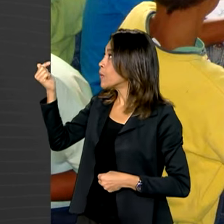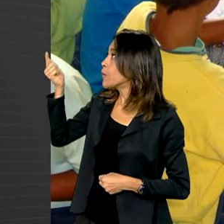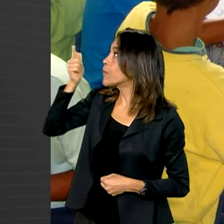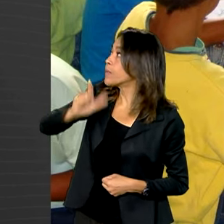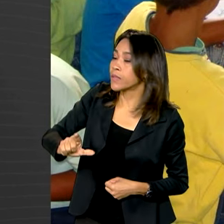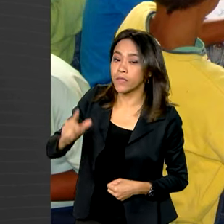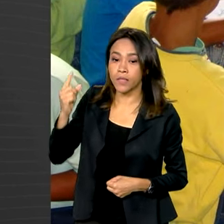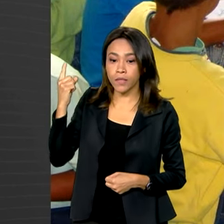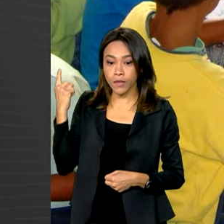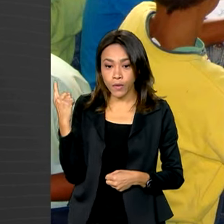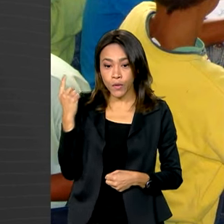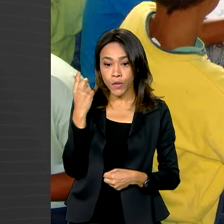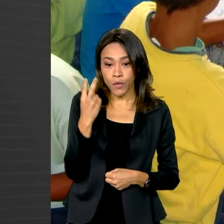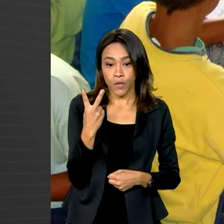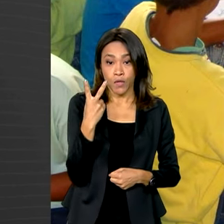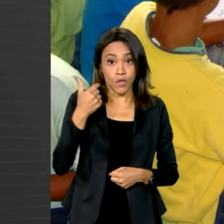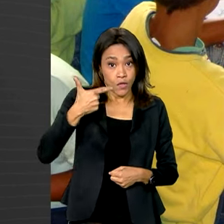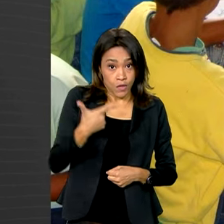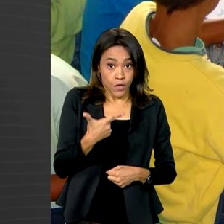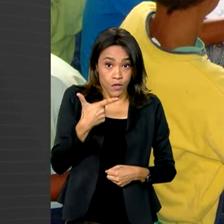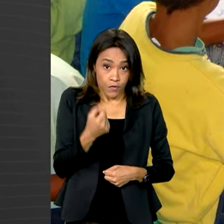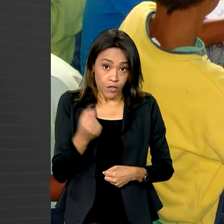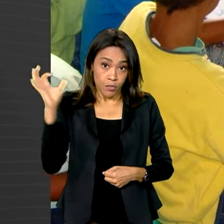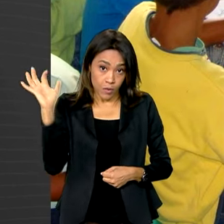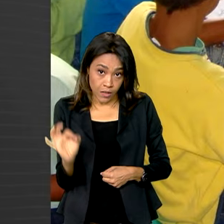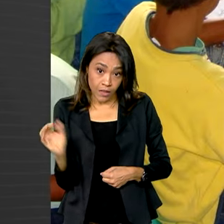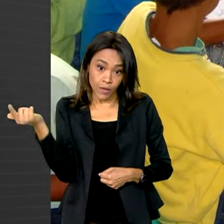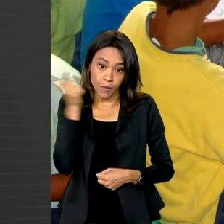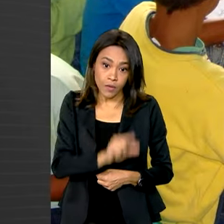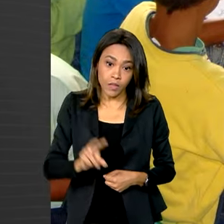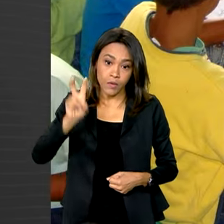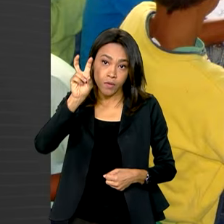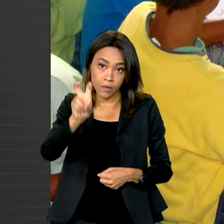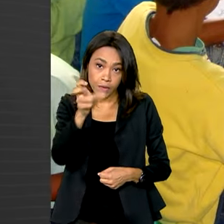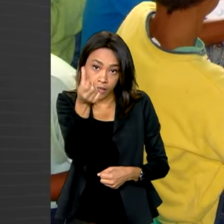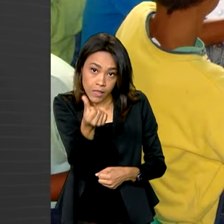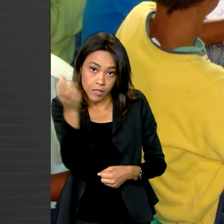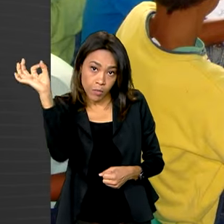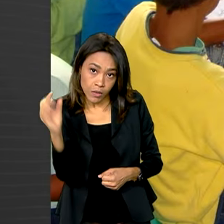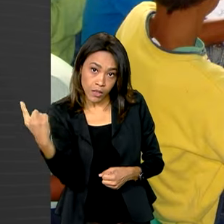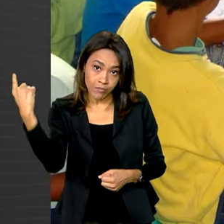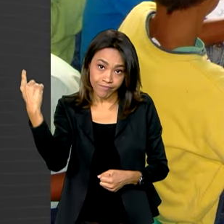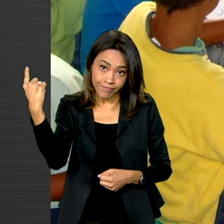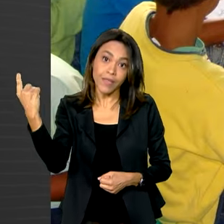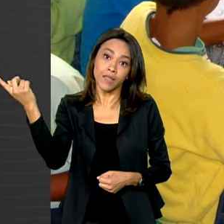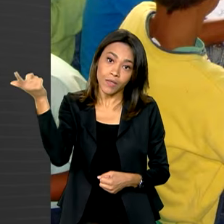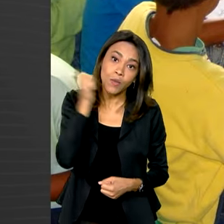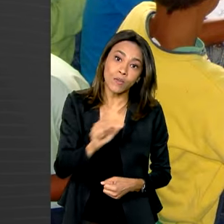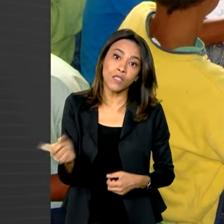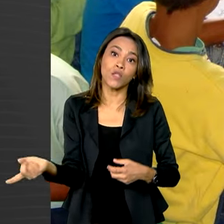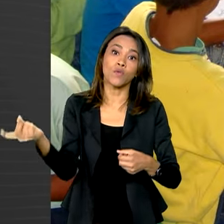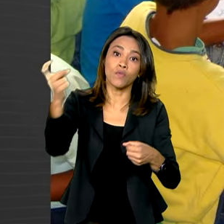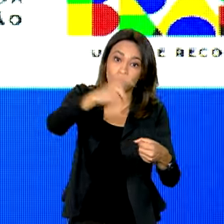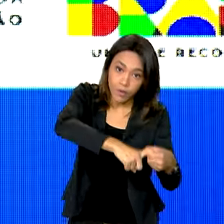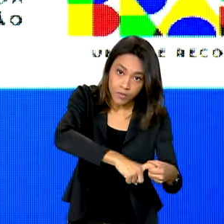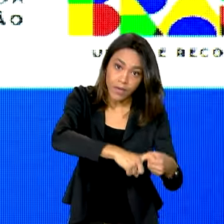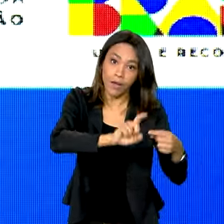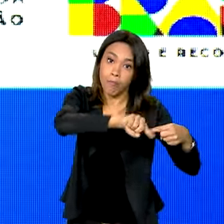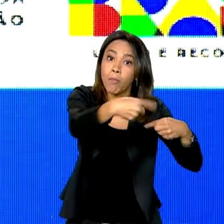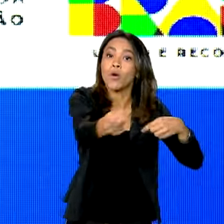20 pontos percentuais e chegou a 56% e, com isso, retomou ao nível pré-pandemia.